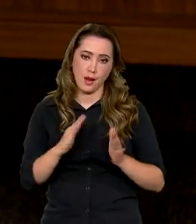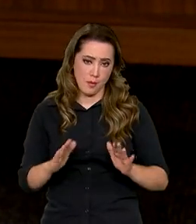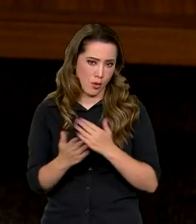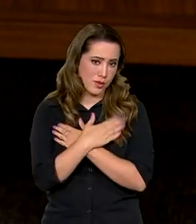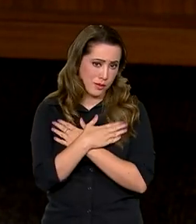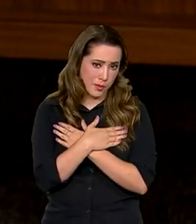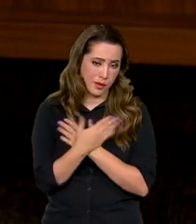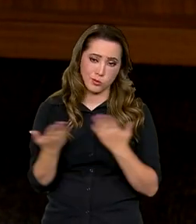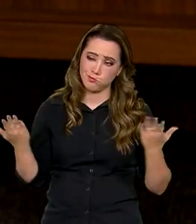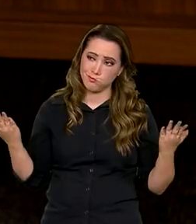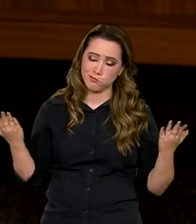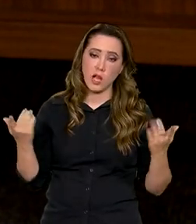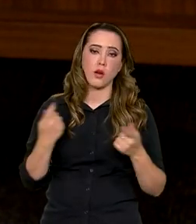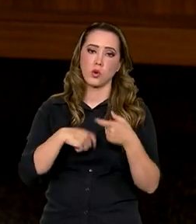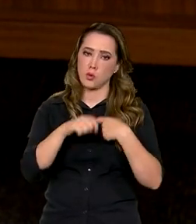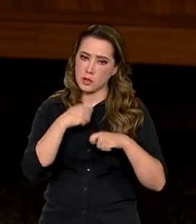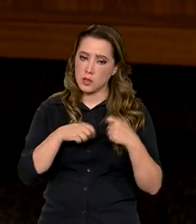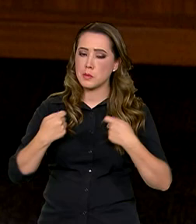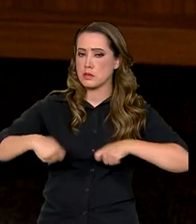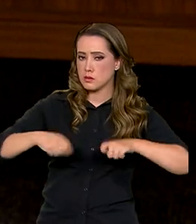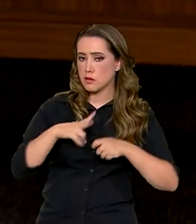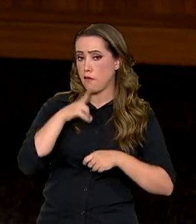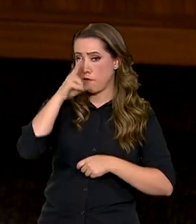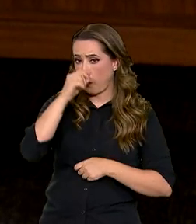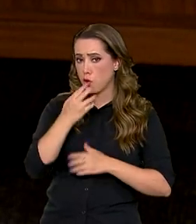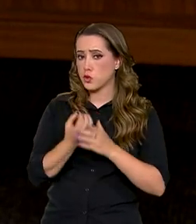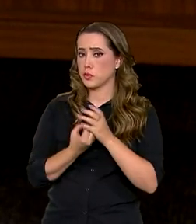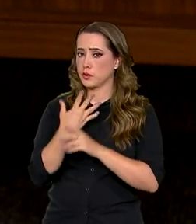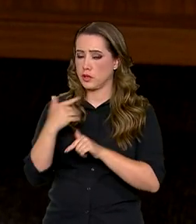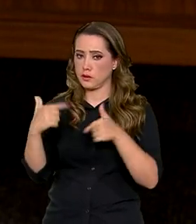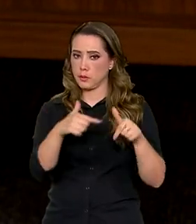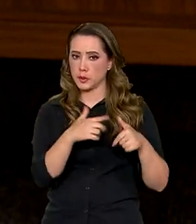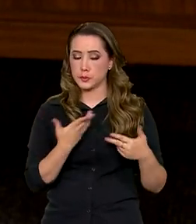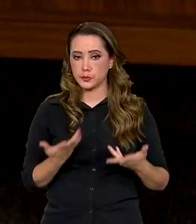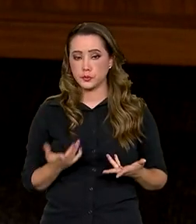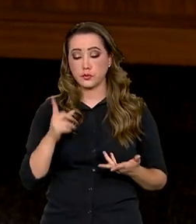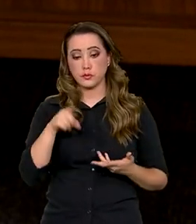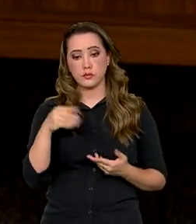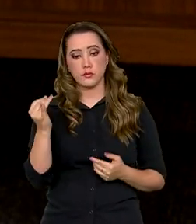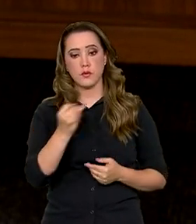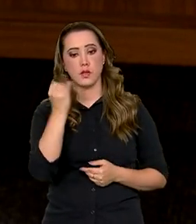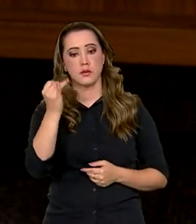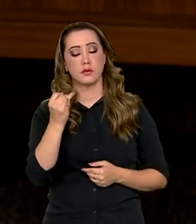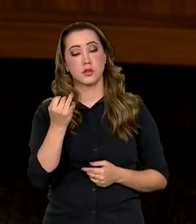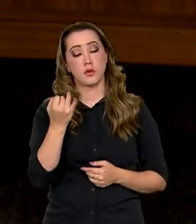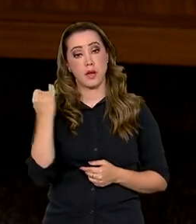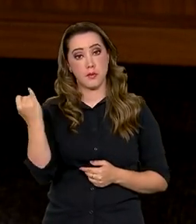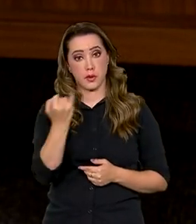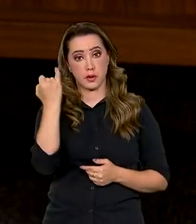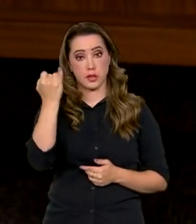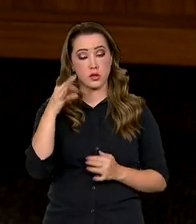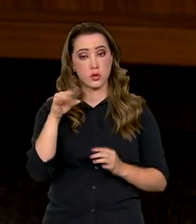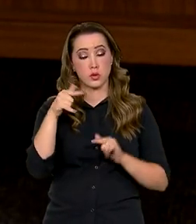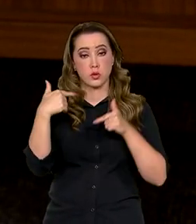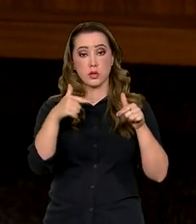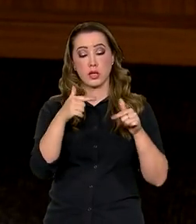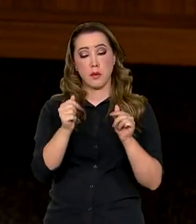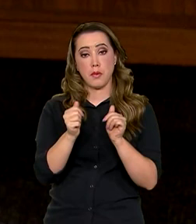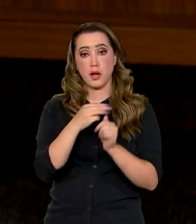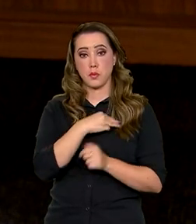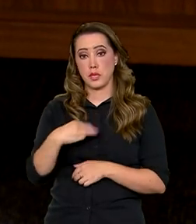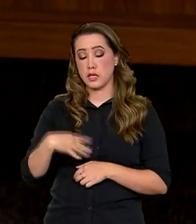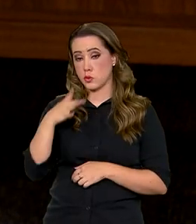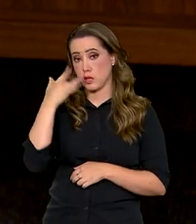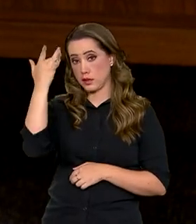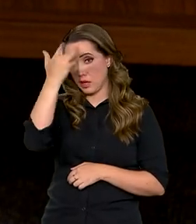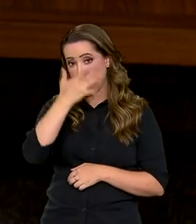a economia estiver em frangalhos. Então, é muito importante todo o trabalho que o ministro Haddad, junto com